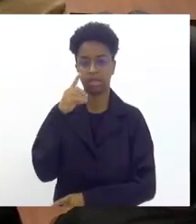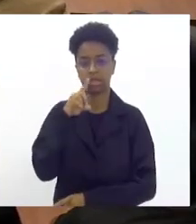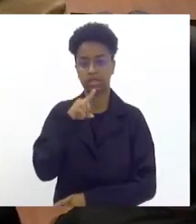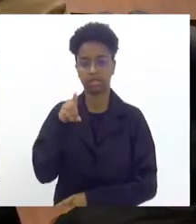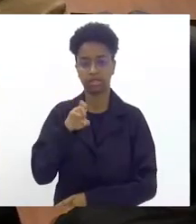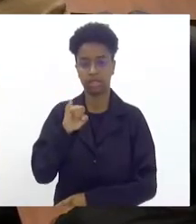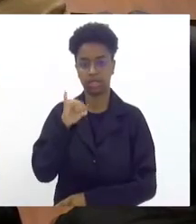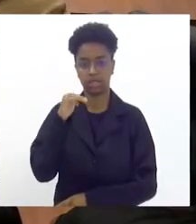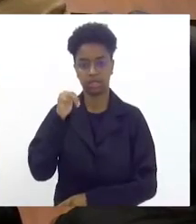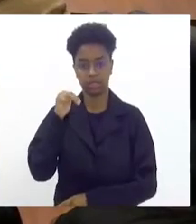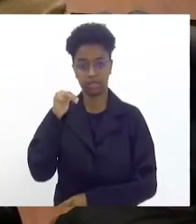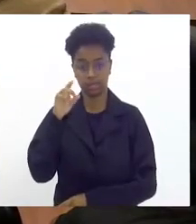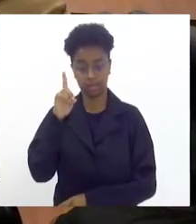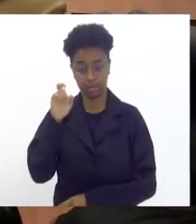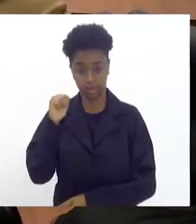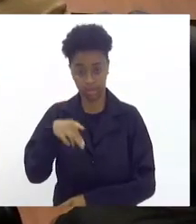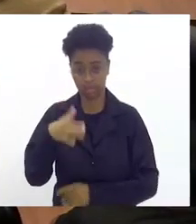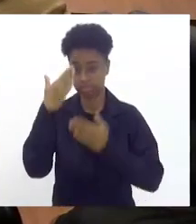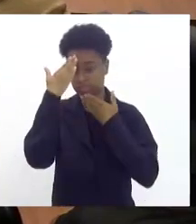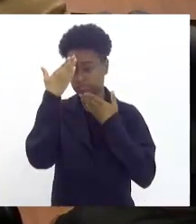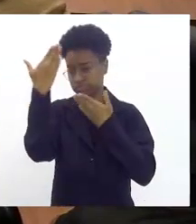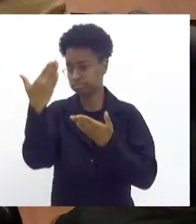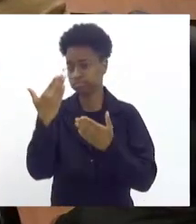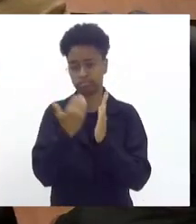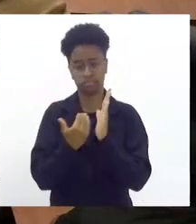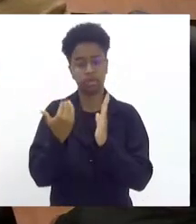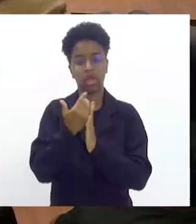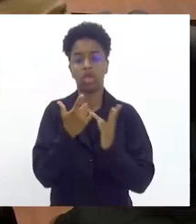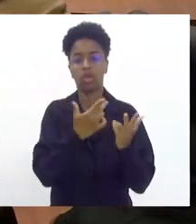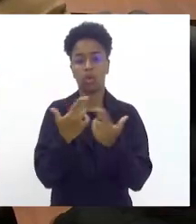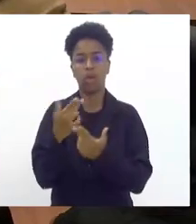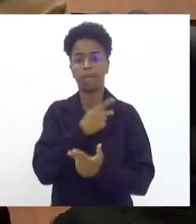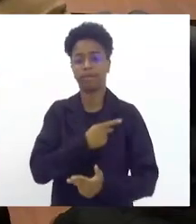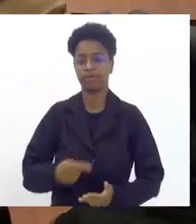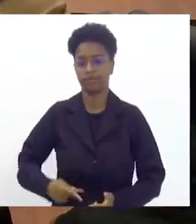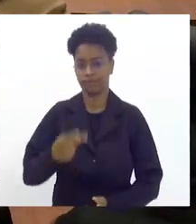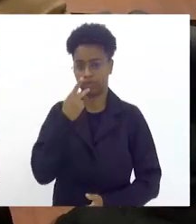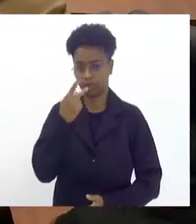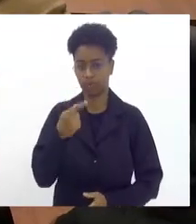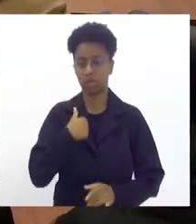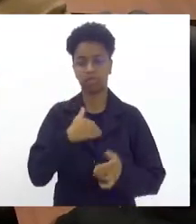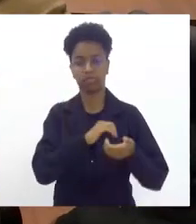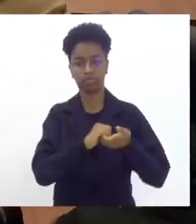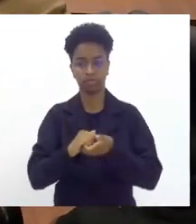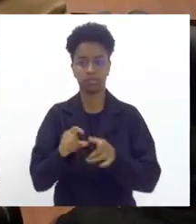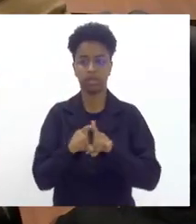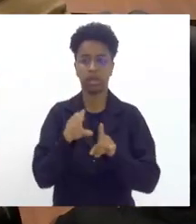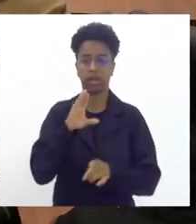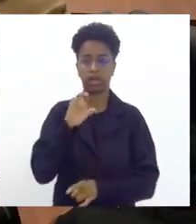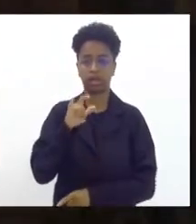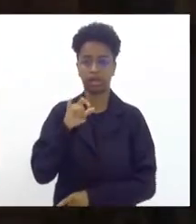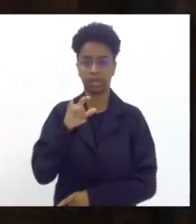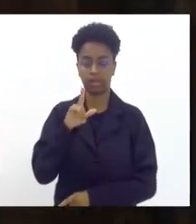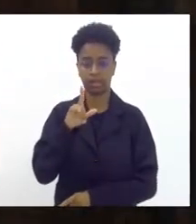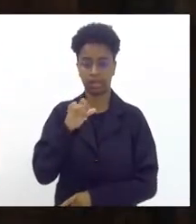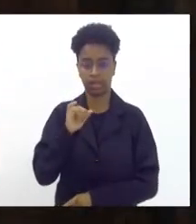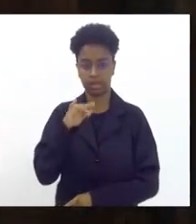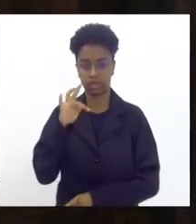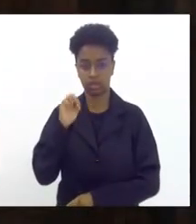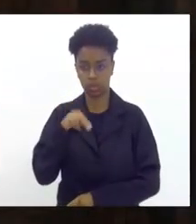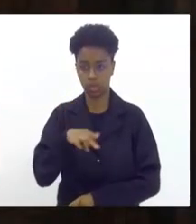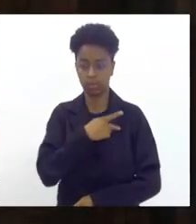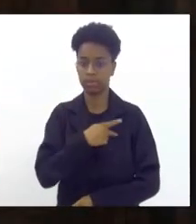gratidão absoluta, como disse o nosso presidente Wallace Palhares. Quero saudar Cleiton, nosso presidente líder,